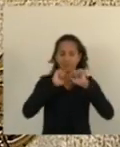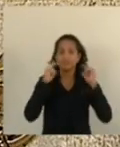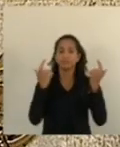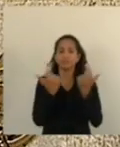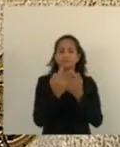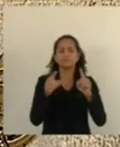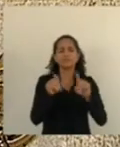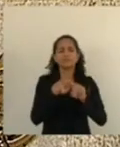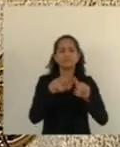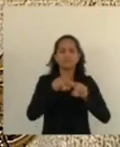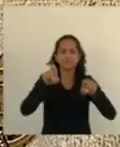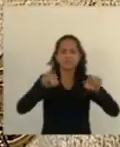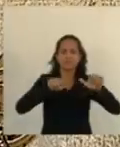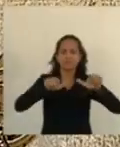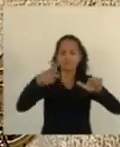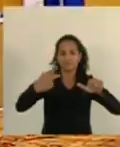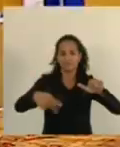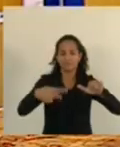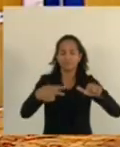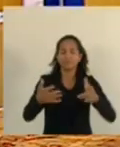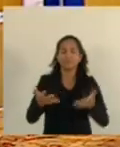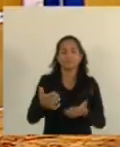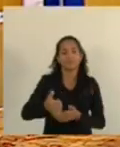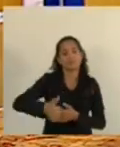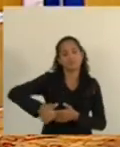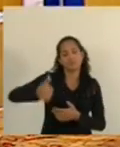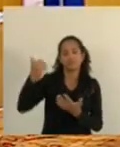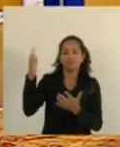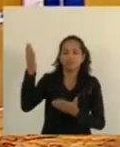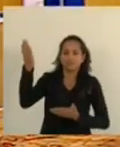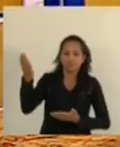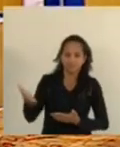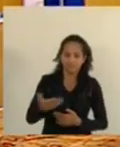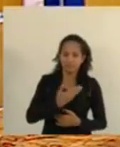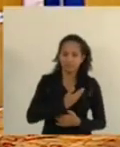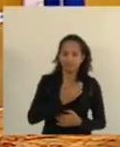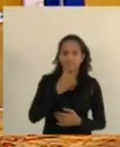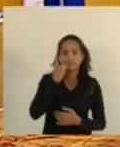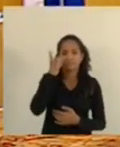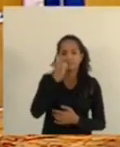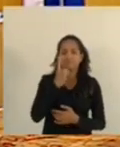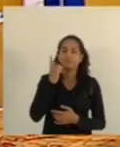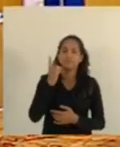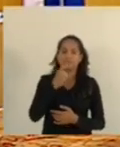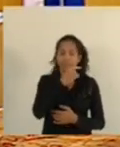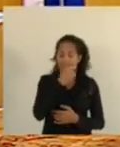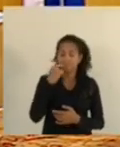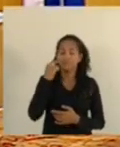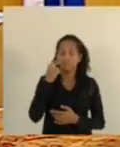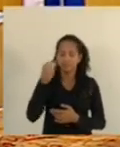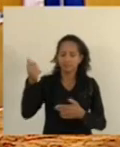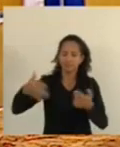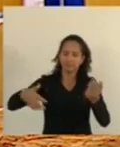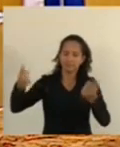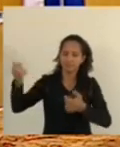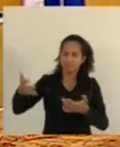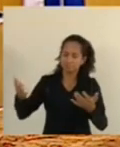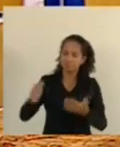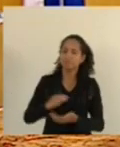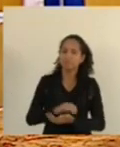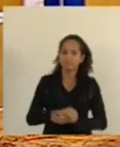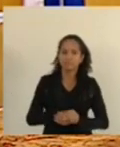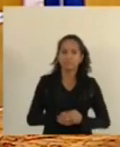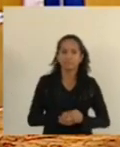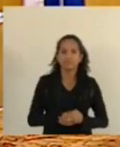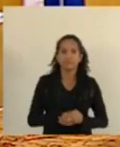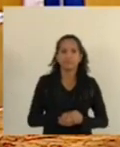aos servidores desta casa. Inicialmente, eu quero parabenizar as palavras do nosso amigo deputado Capitão Assunção. Meu caso João,